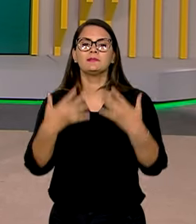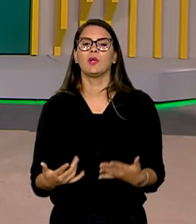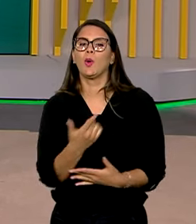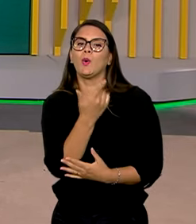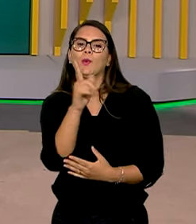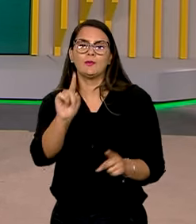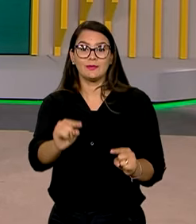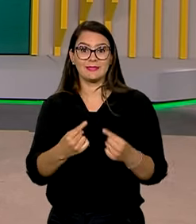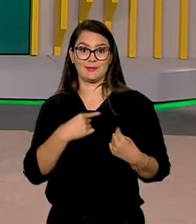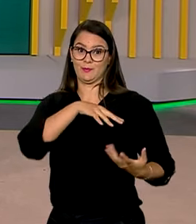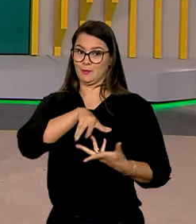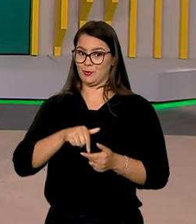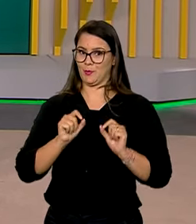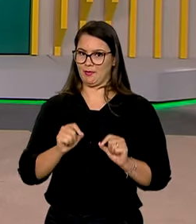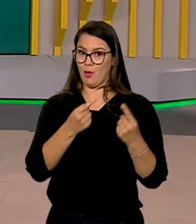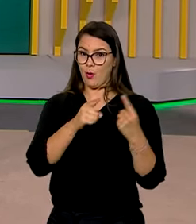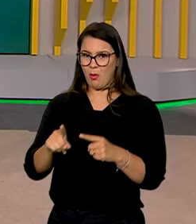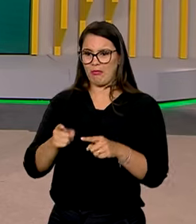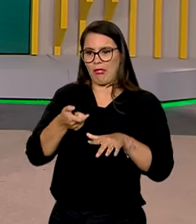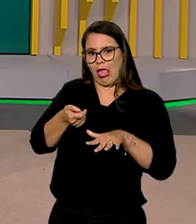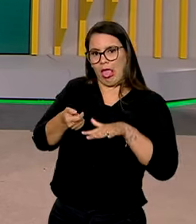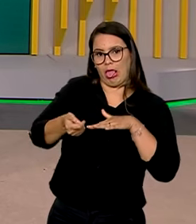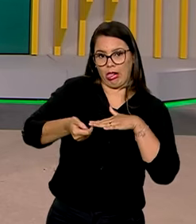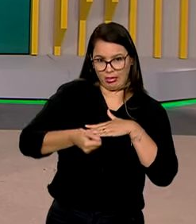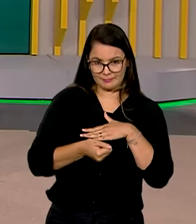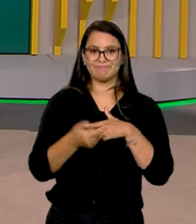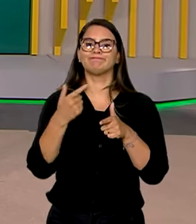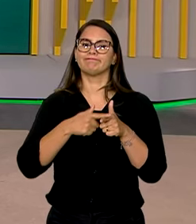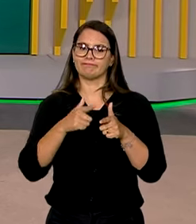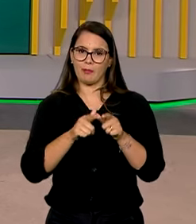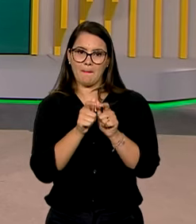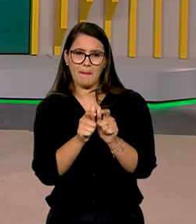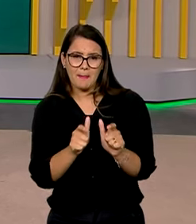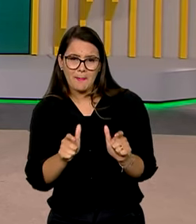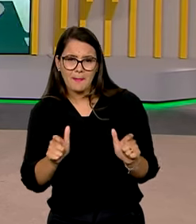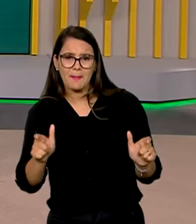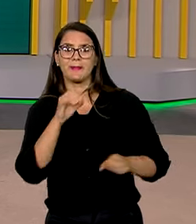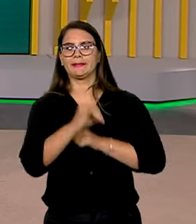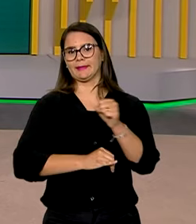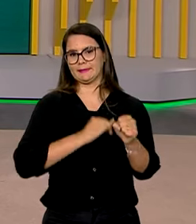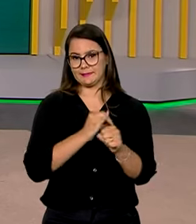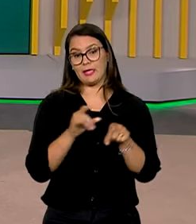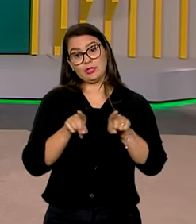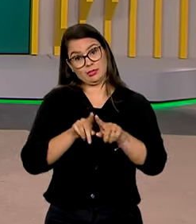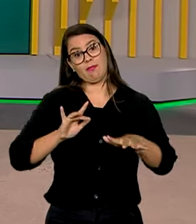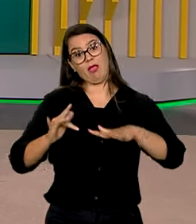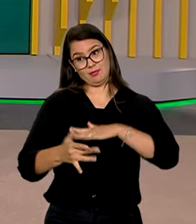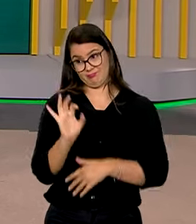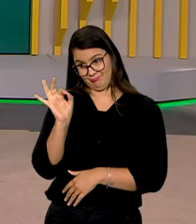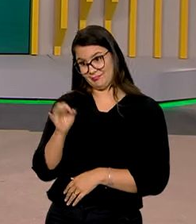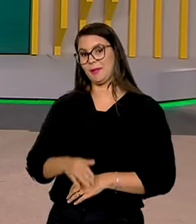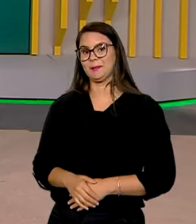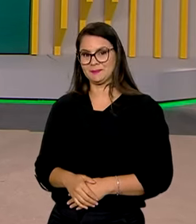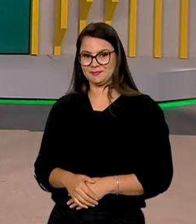desafio mundial, que é o combate à desinformação. Problema que ganha ainda mais proporção com a internet e as redes sociais, não